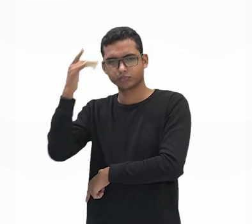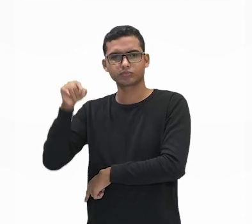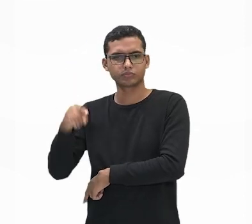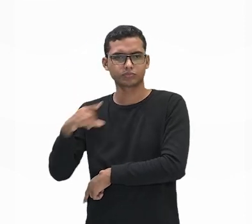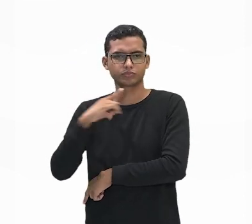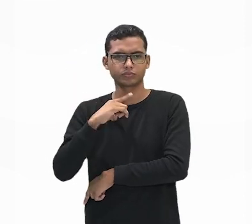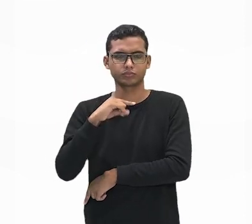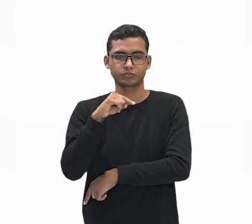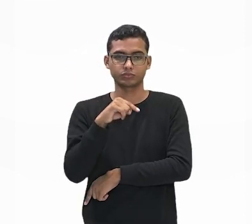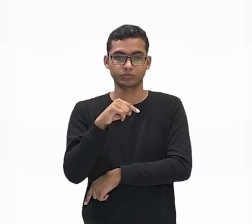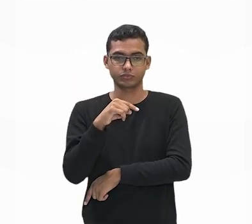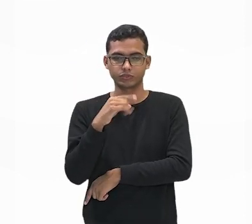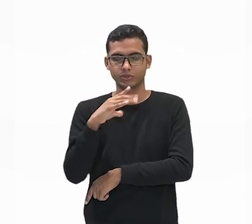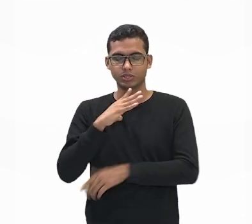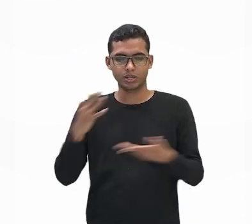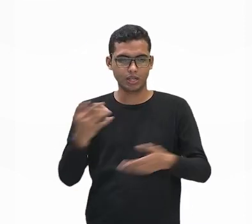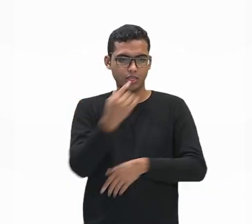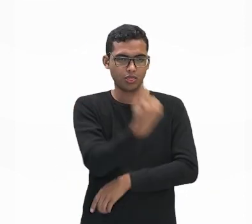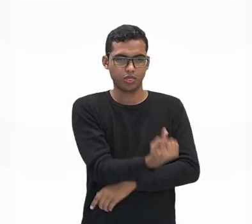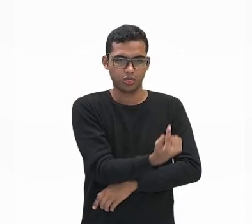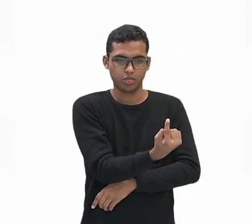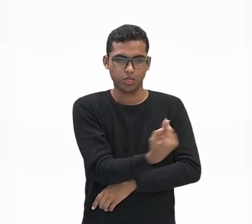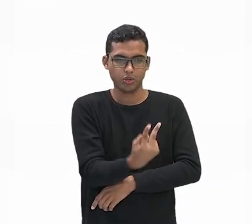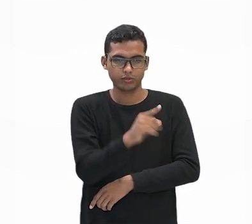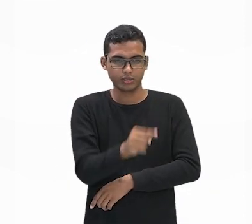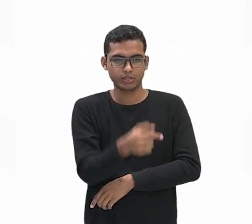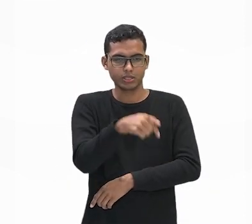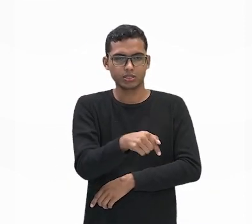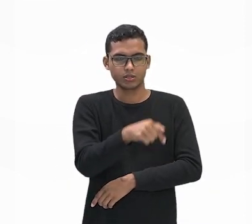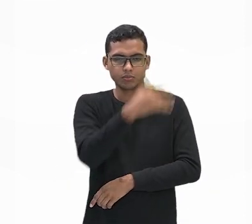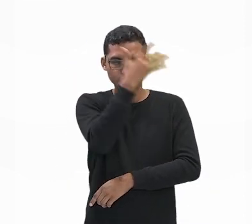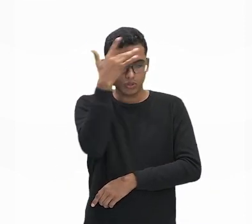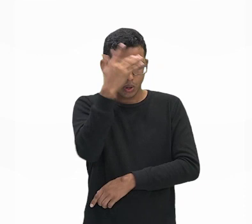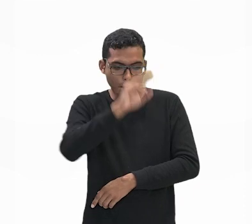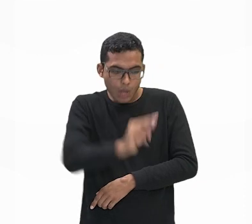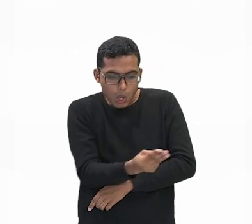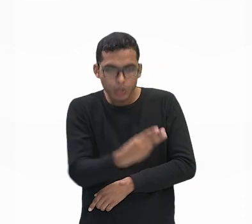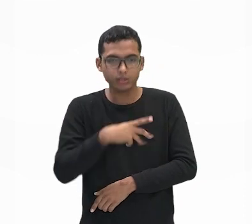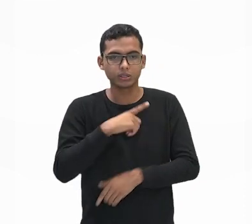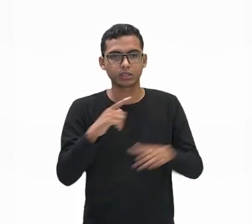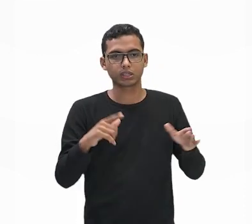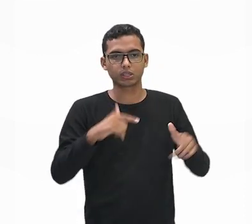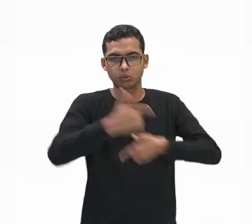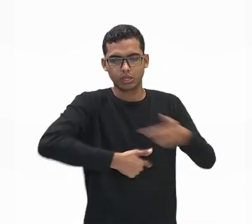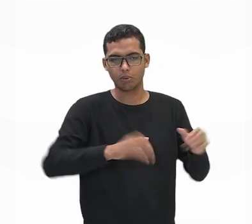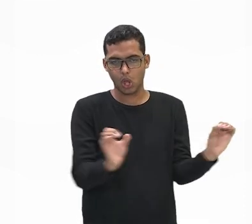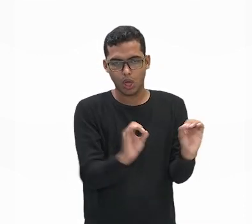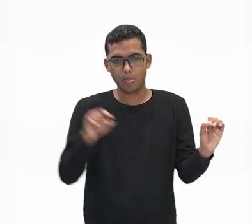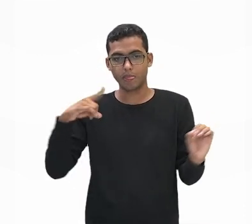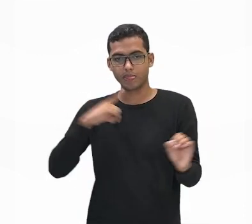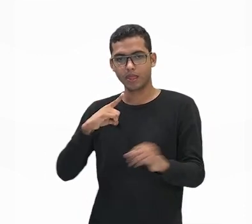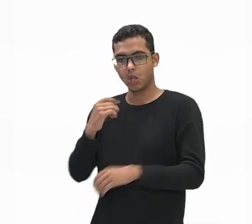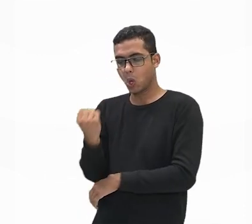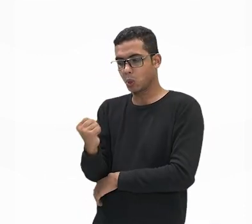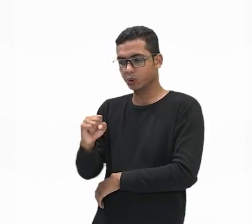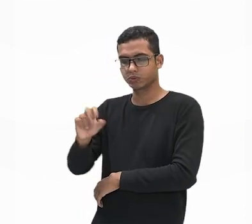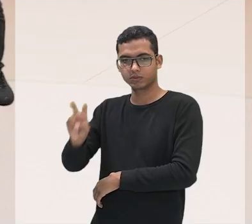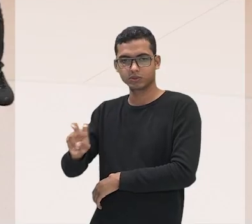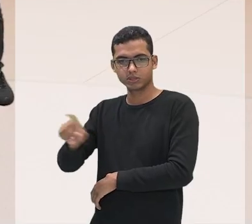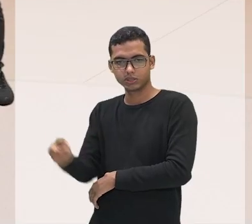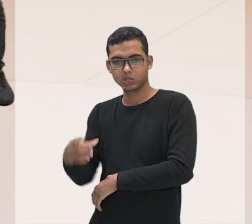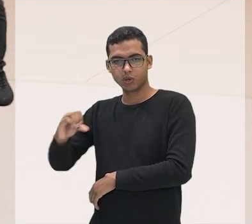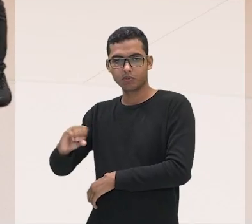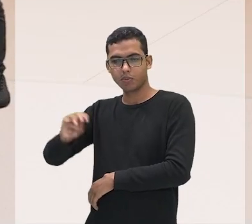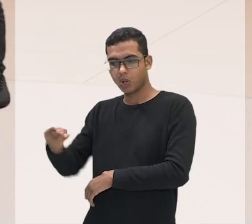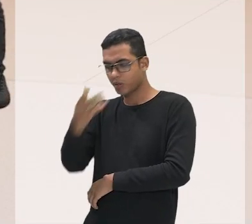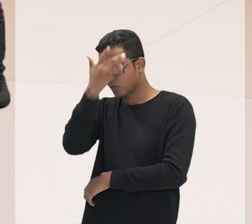e 85,9 milhões de pessoas ali que estão trabalhando. Dados ali da PNAD contínua de 2020. O que a gente vai